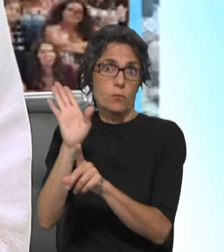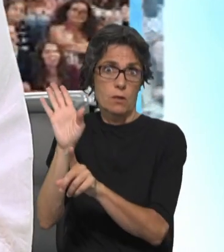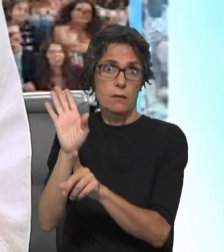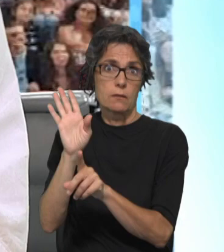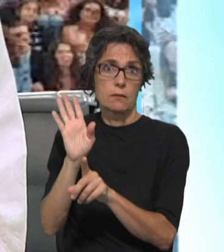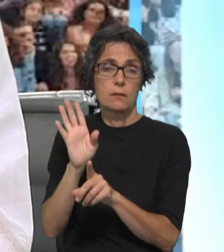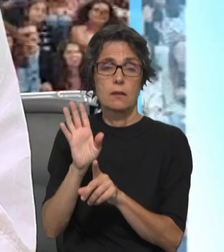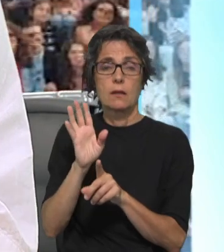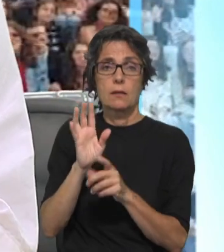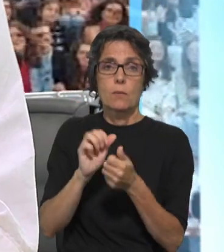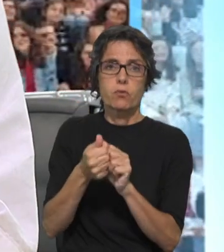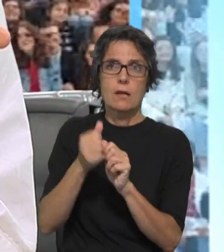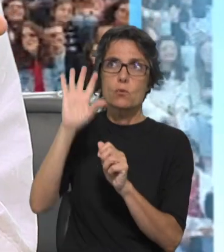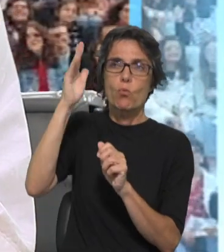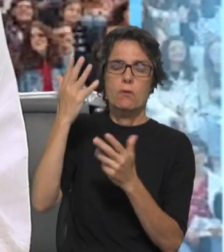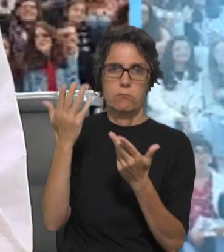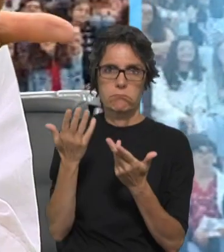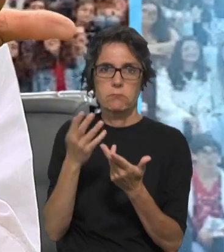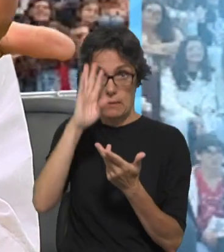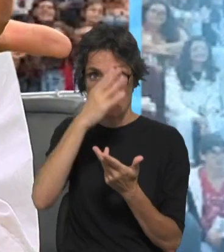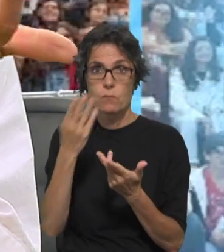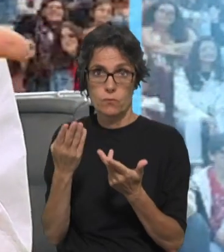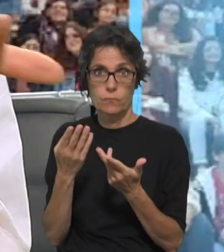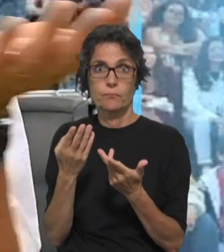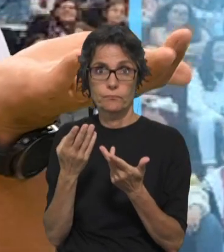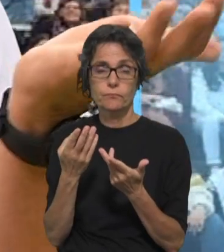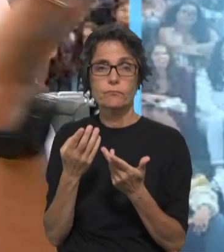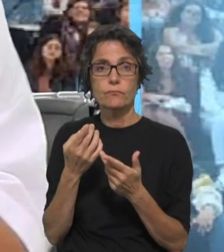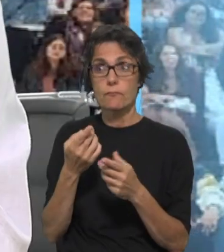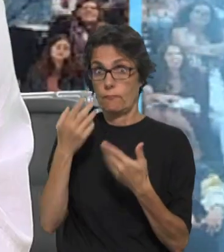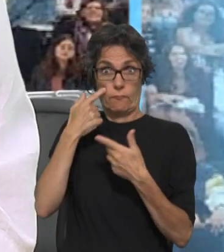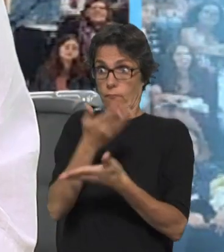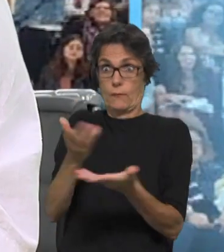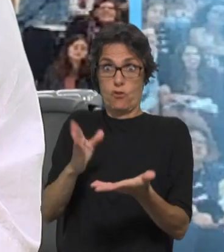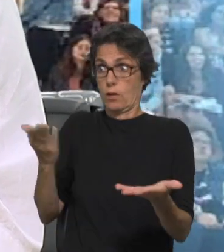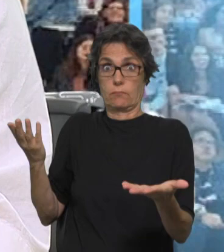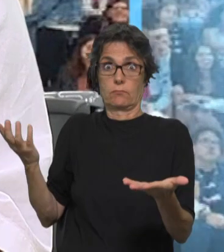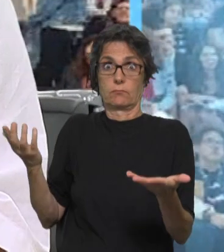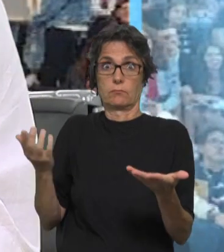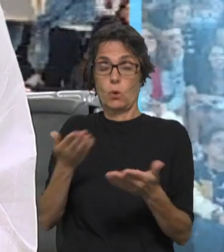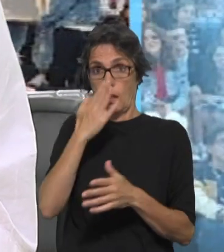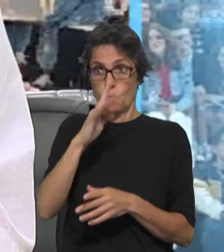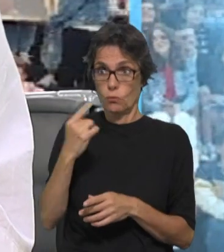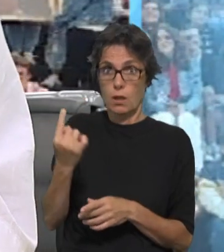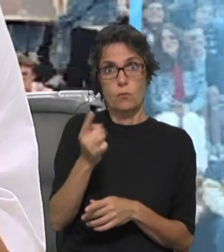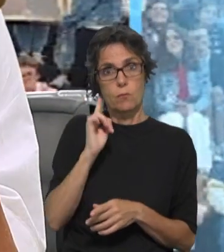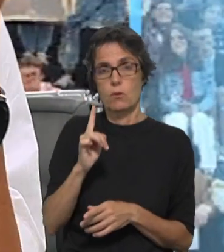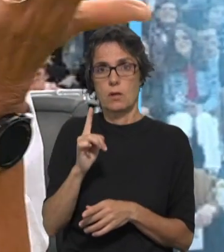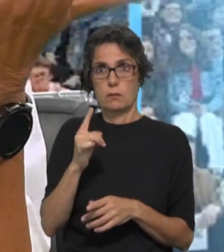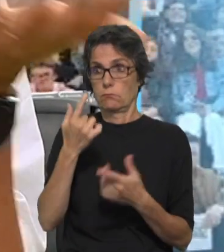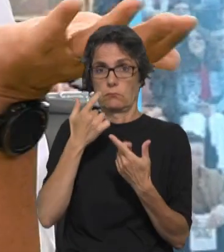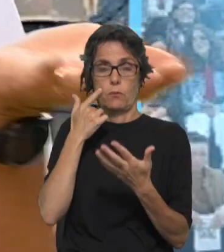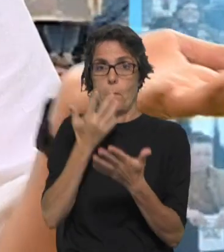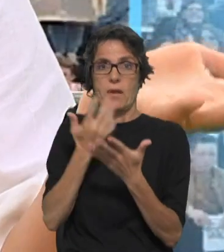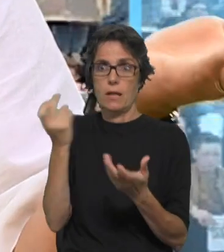necessários, se não mudamos de atitudes, vemos o resultado que estão à vista, cada vez mais intensos, mais catastróficos.